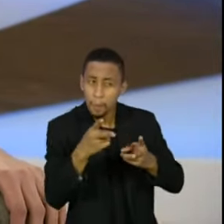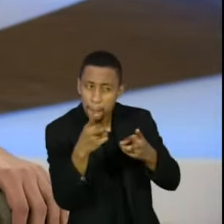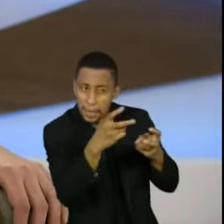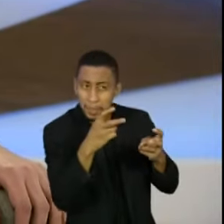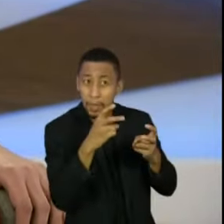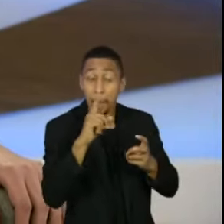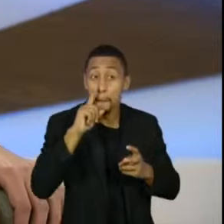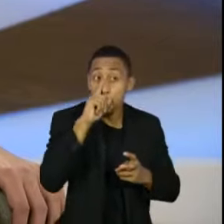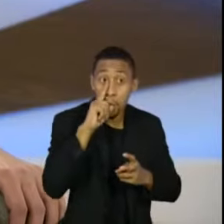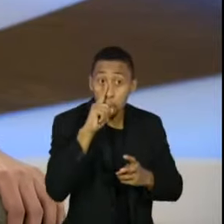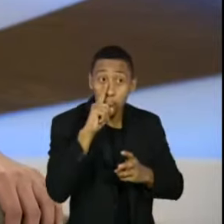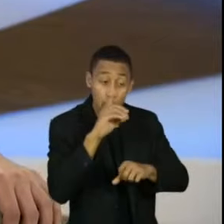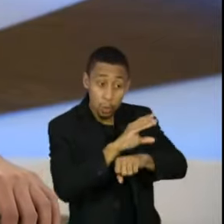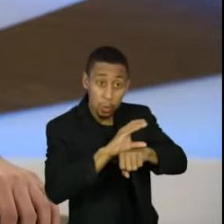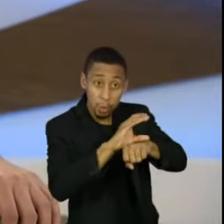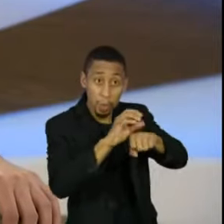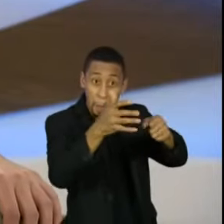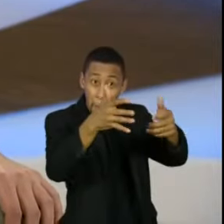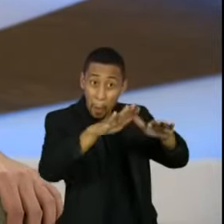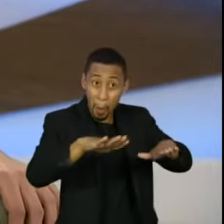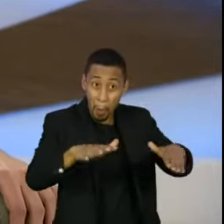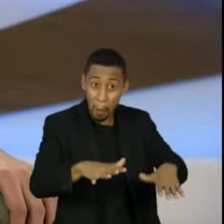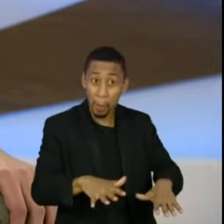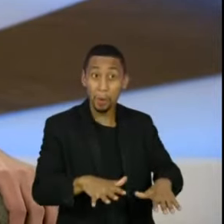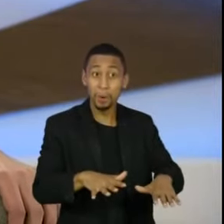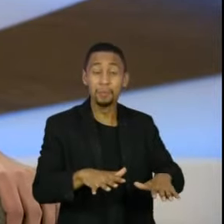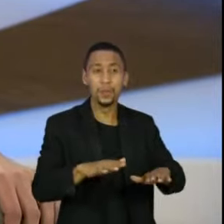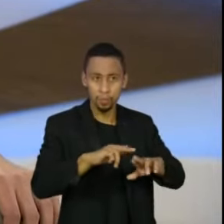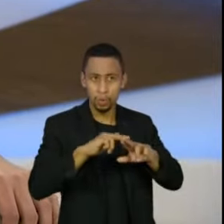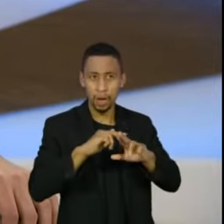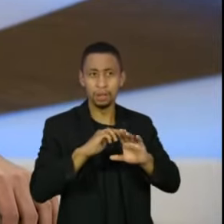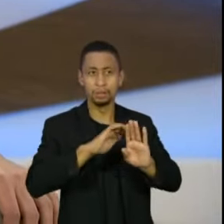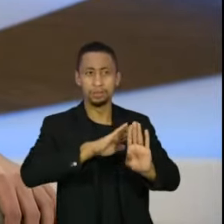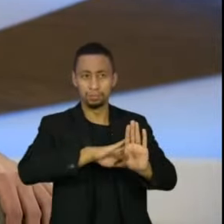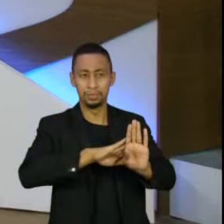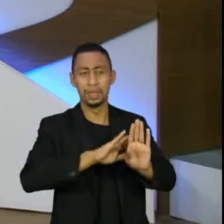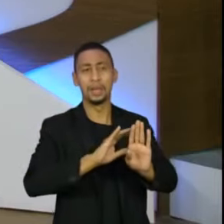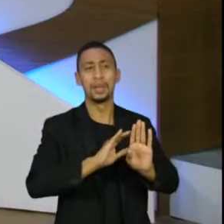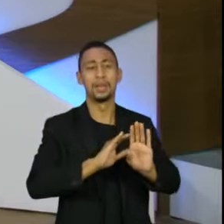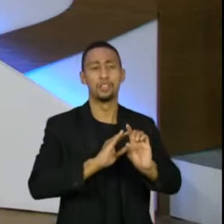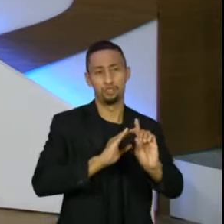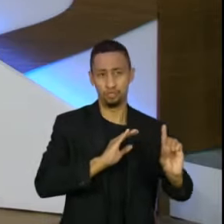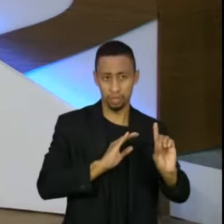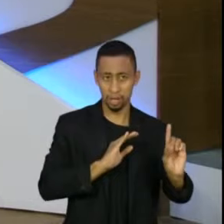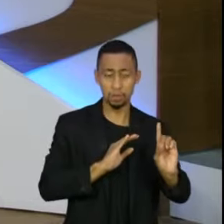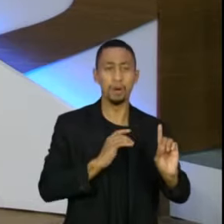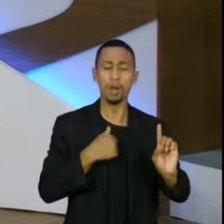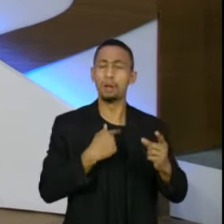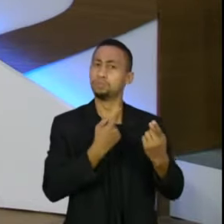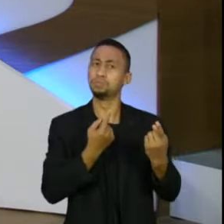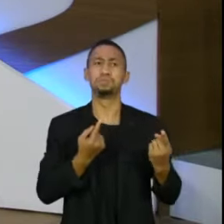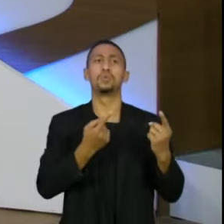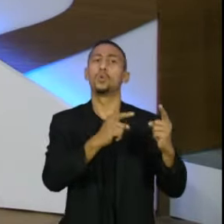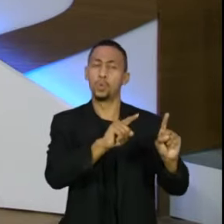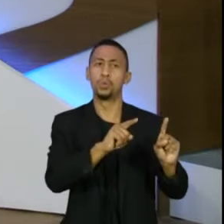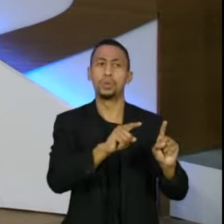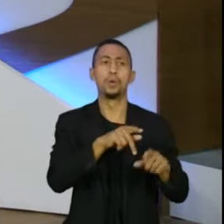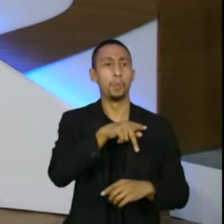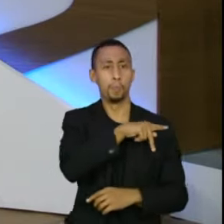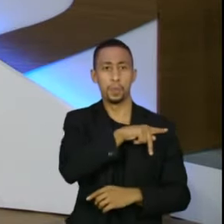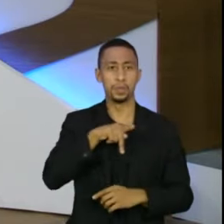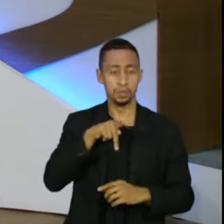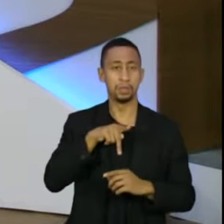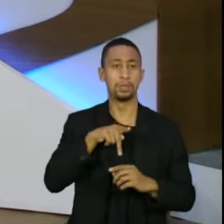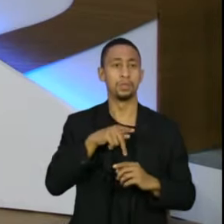democracia e ao Estado democrático de direito, que, obviamente, isso teria uma pronta reação minha como presidente do Congresso e presidente do Senado. Eu